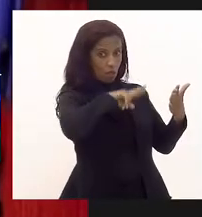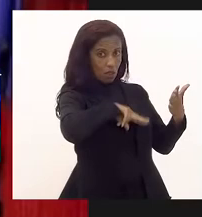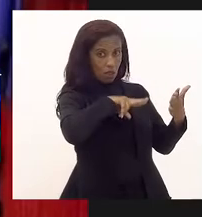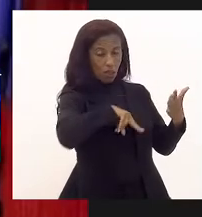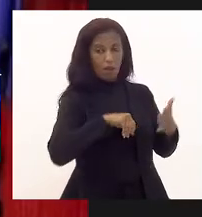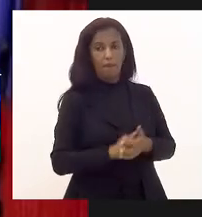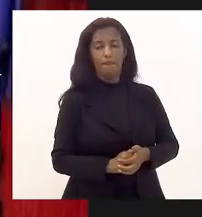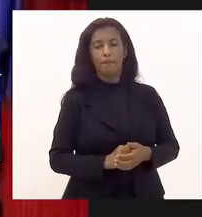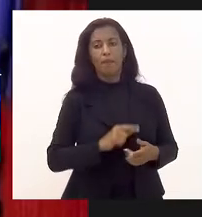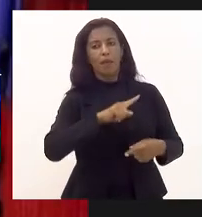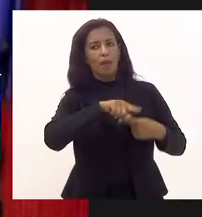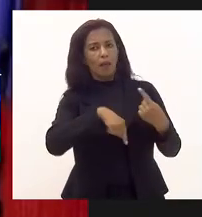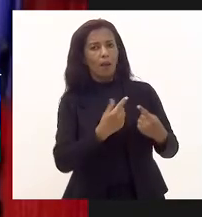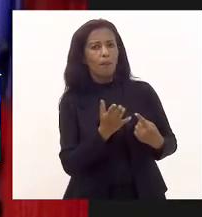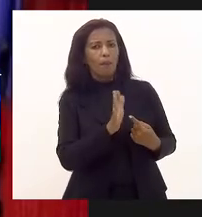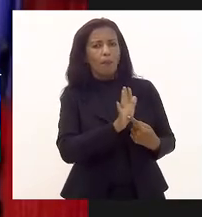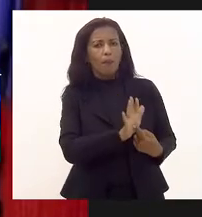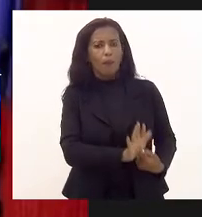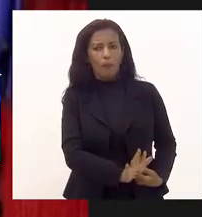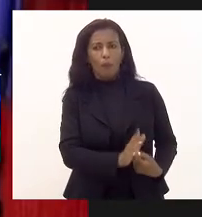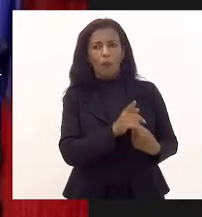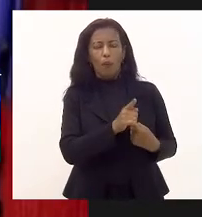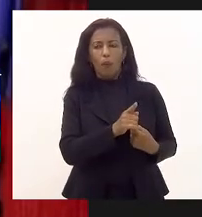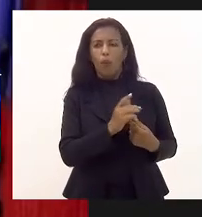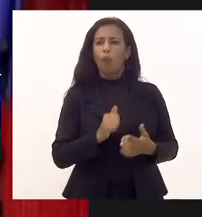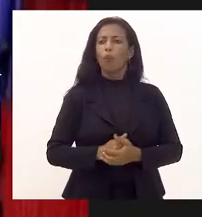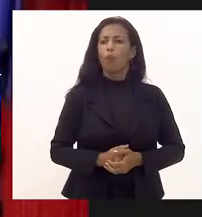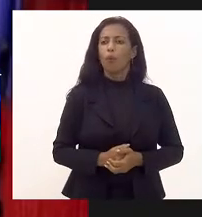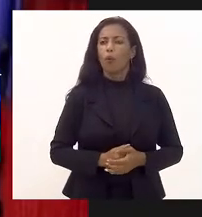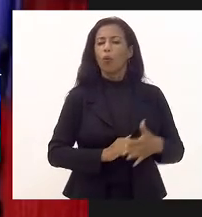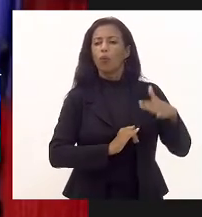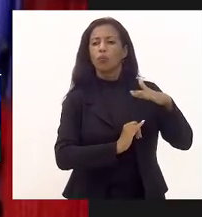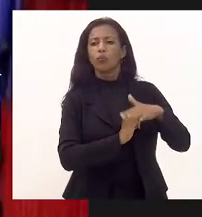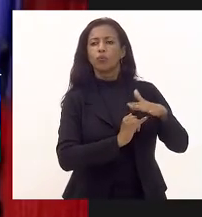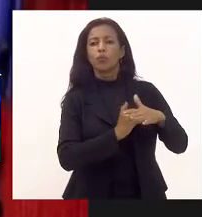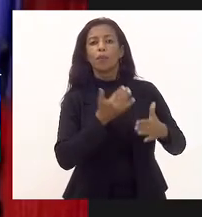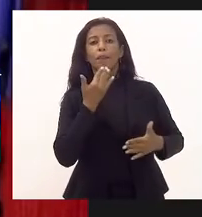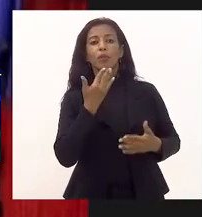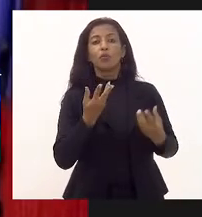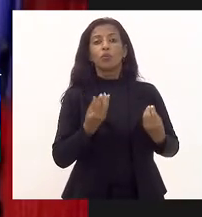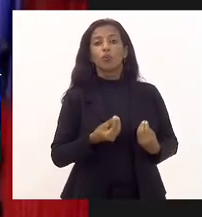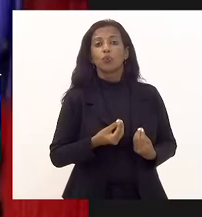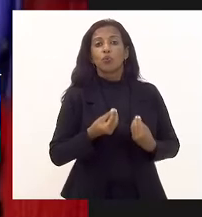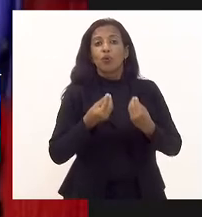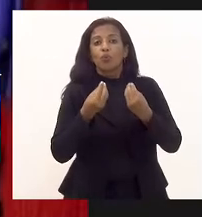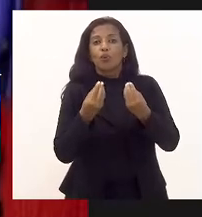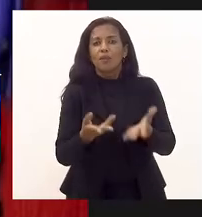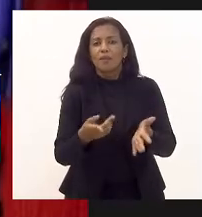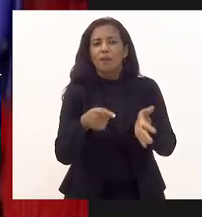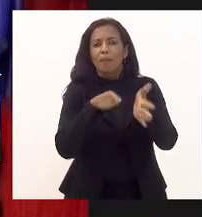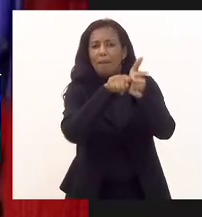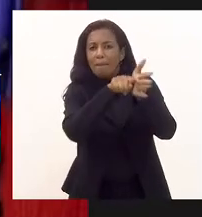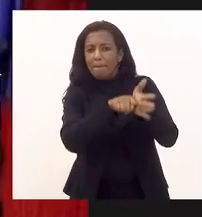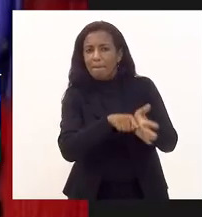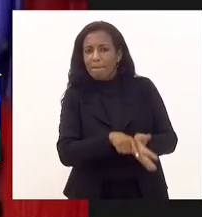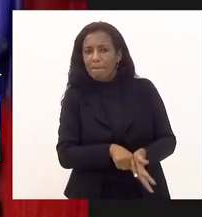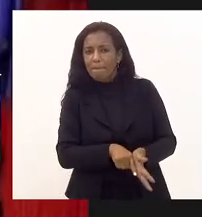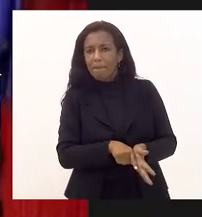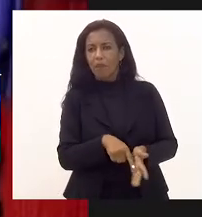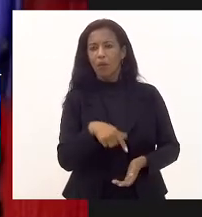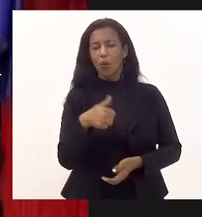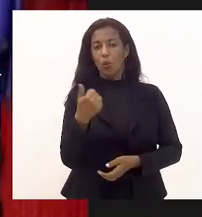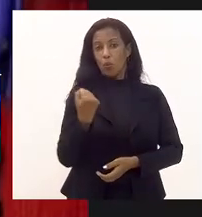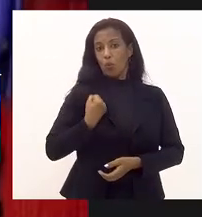Após identificar o indivíduo como uma mulsurana montana, o Instituto solicitou sua doação para a realização de pesquisas. O número do SEI é